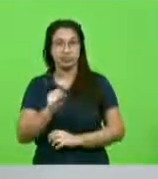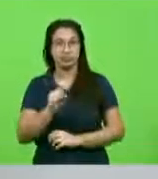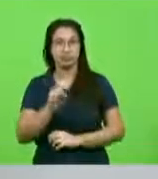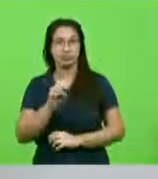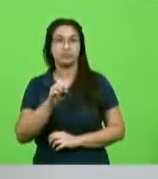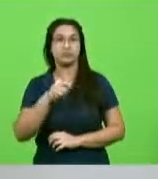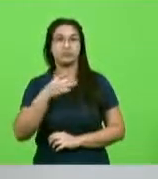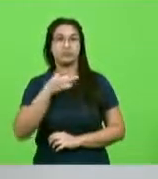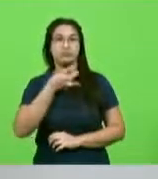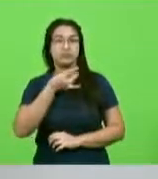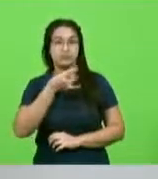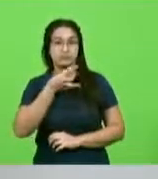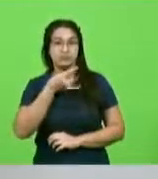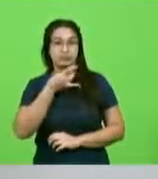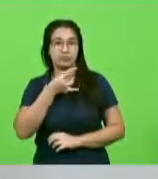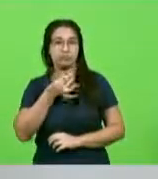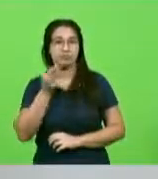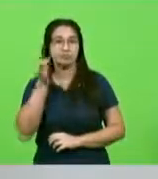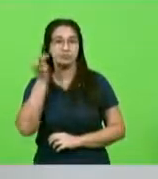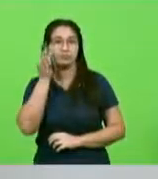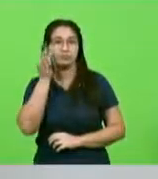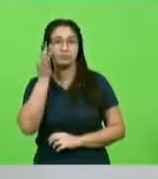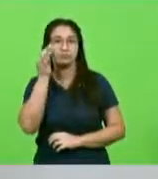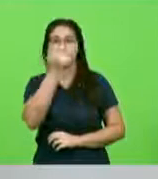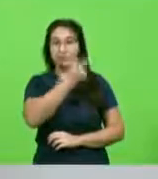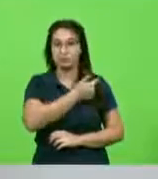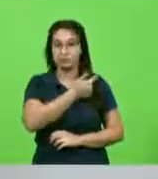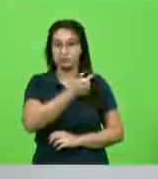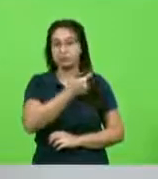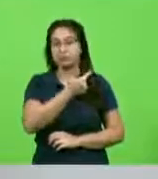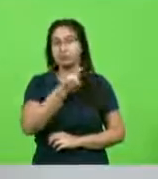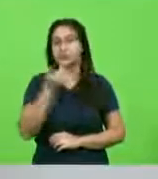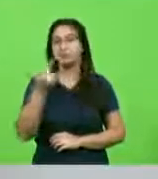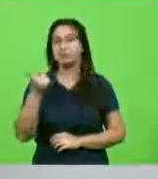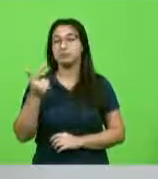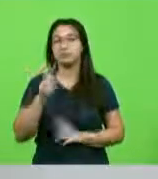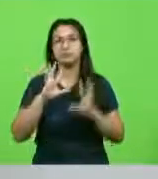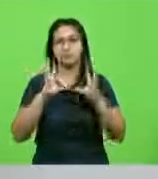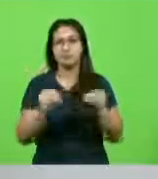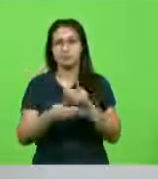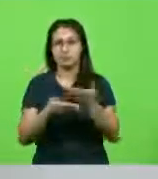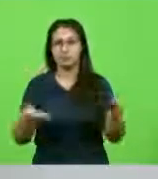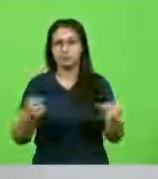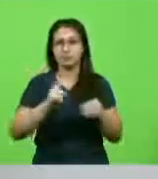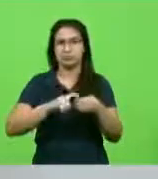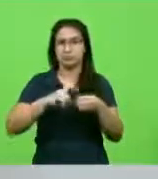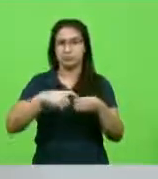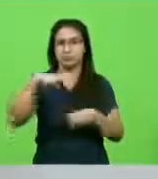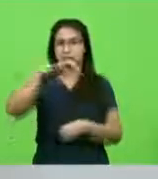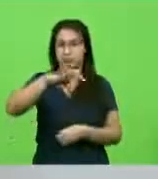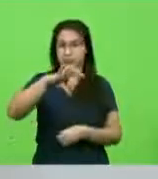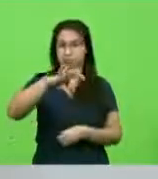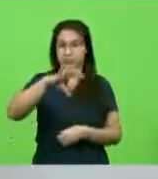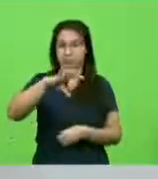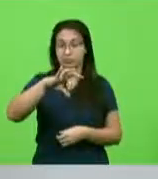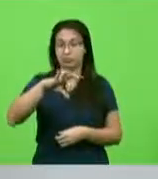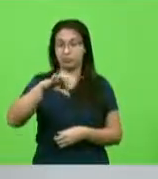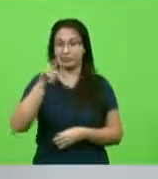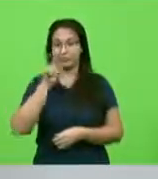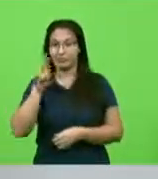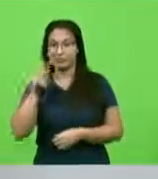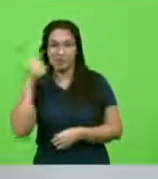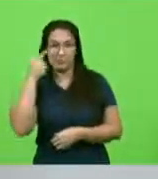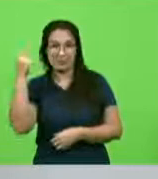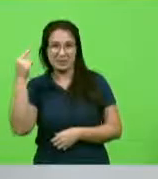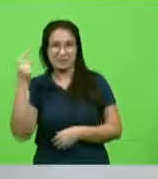Cobalquini, deputado Fabiano da Luz, deputado, todos os deputados, os nove deputados, não me vem à mente